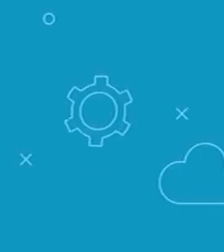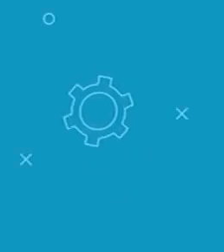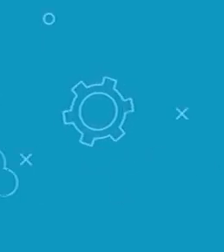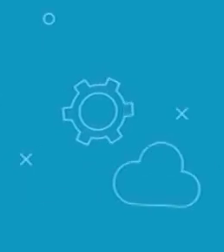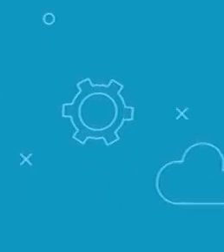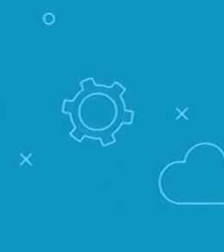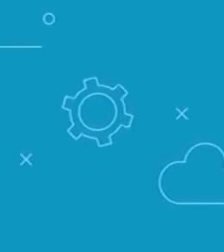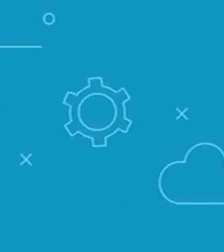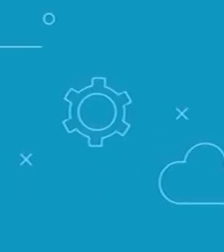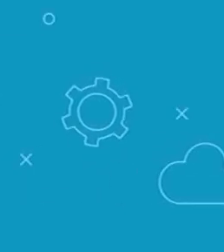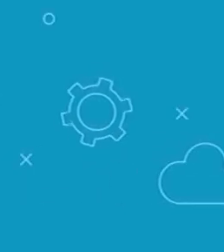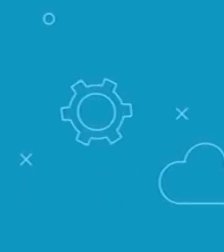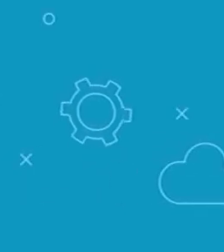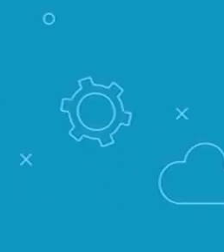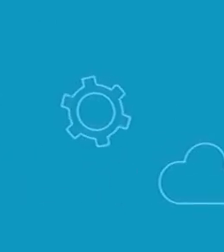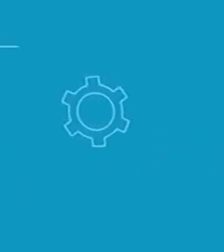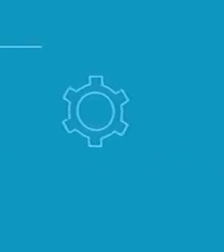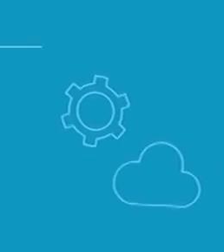Tchau, tchau, tchau. Tchau!